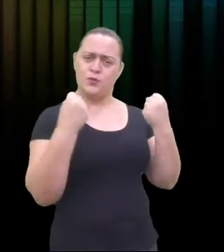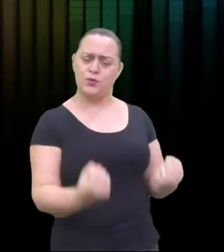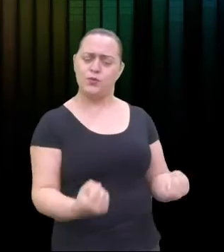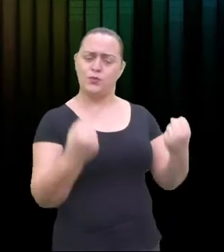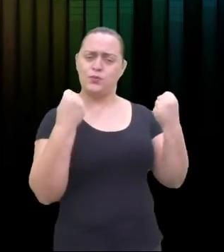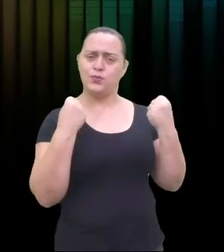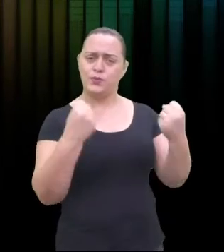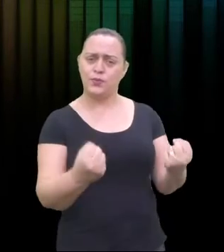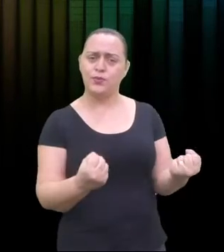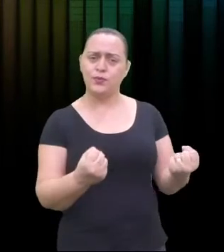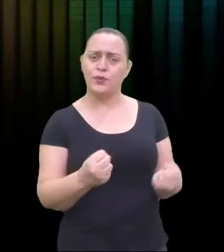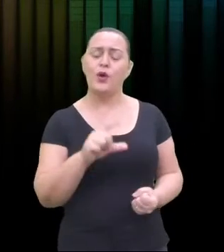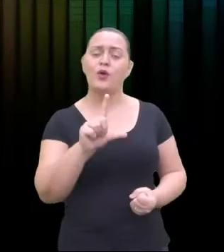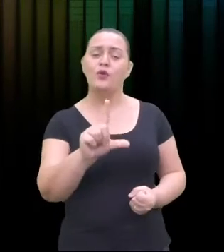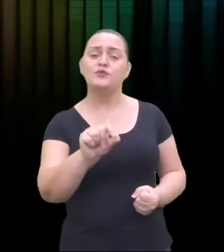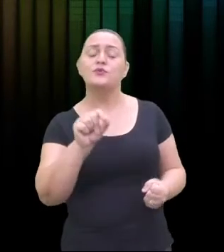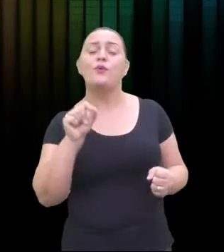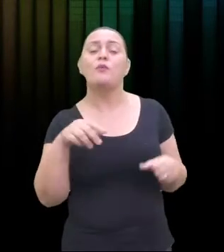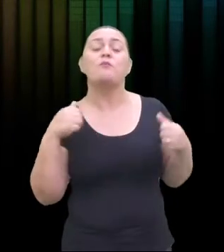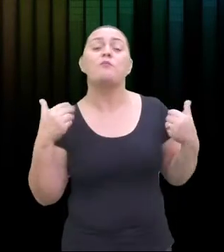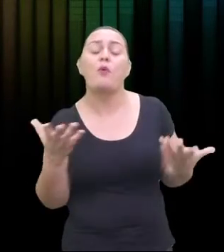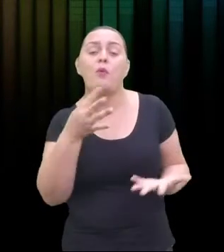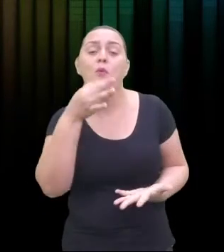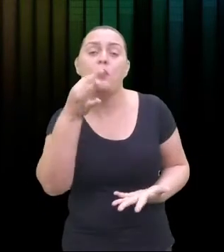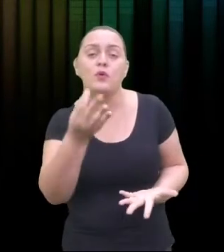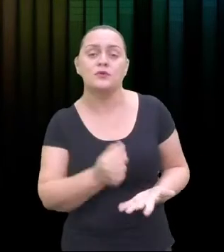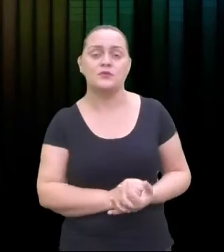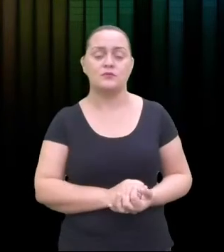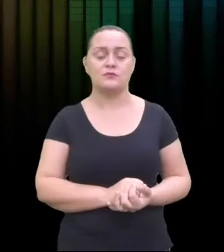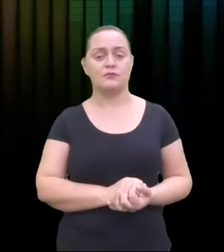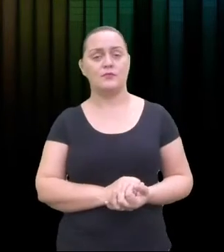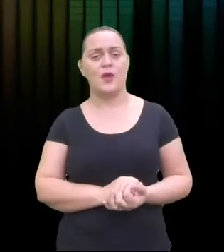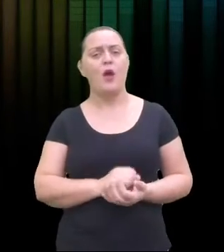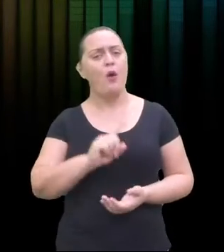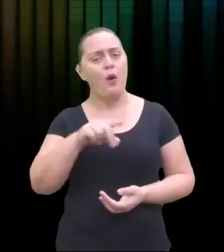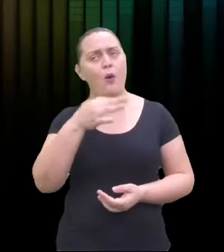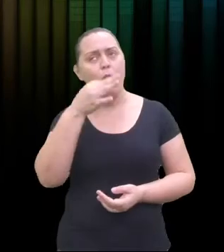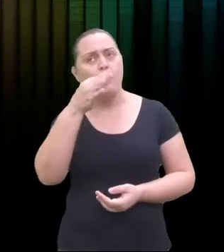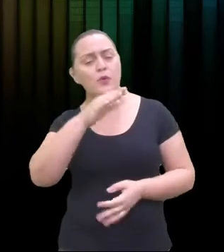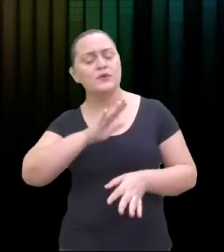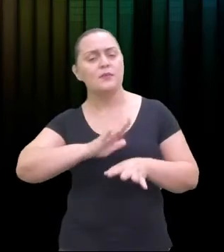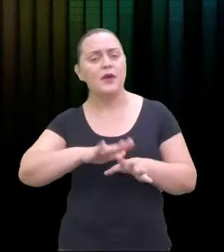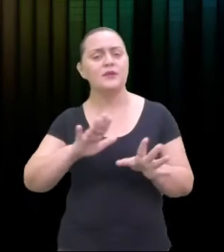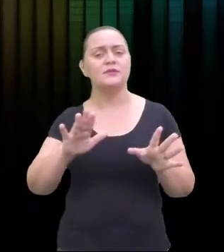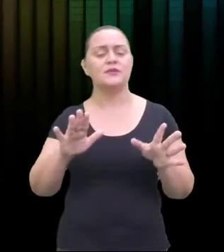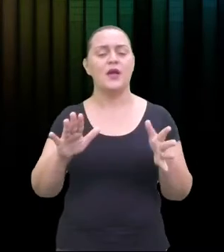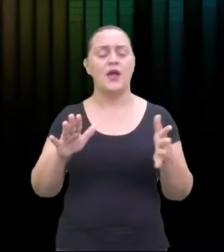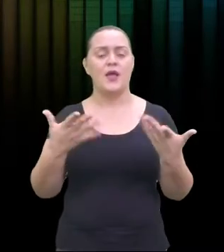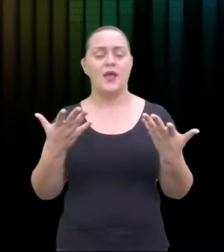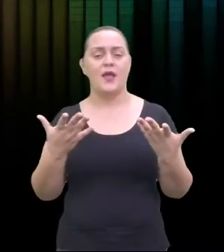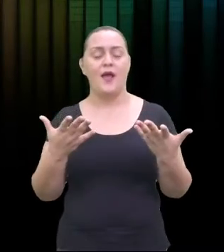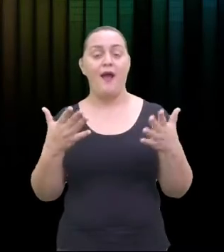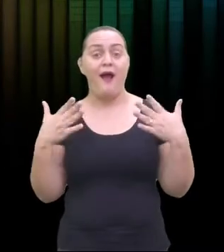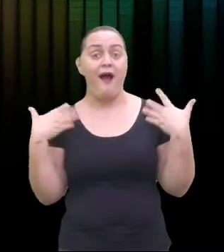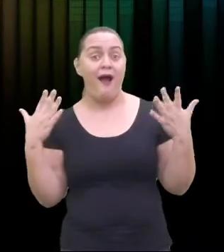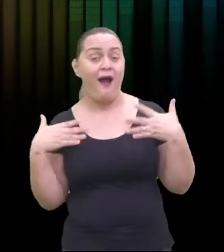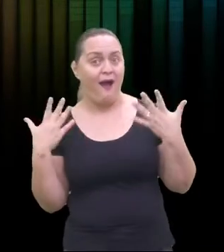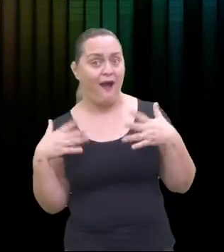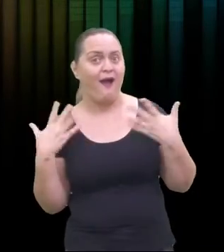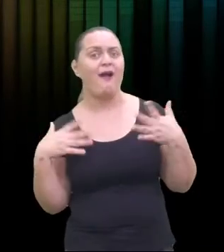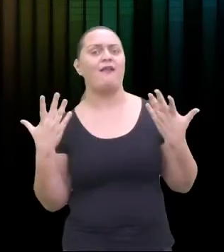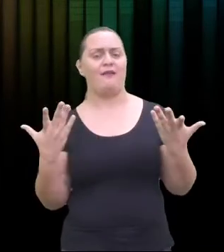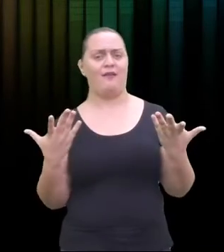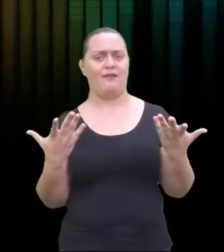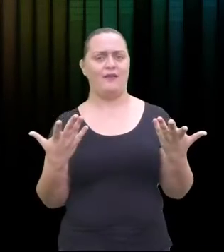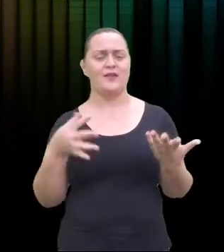física em casa, o ritmo da música também impõe o seu ritmo ali das atividades físicas. Por exemplo, se ela